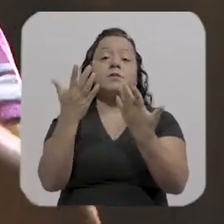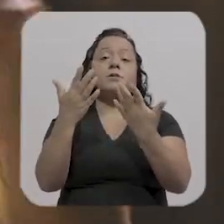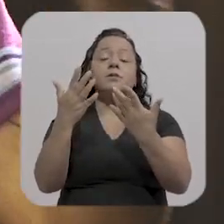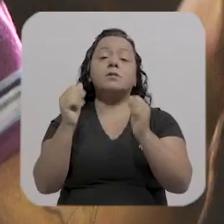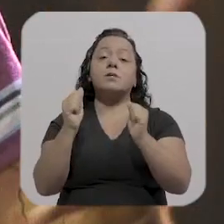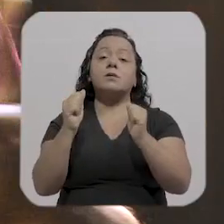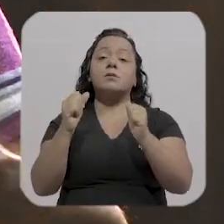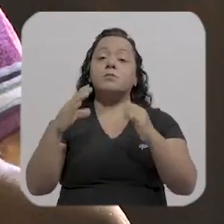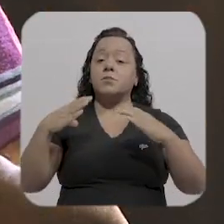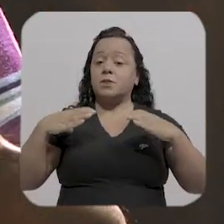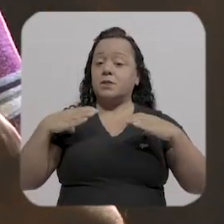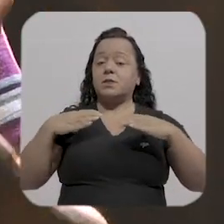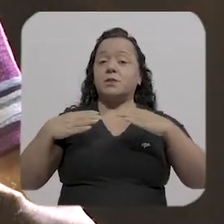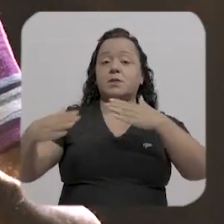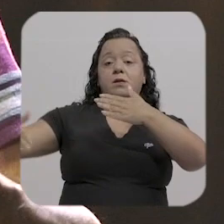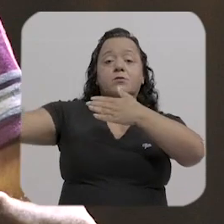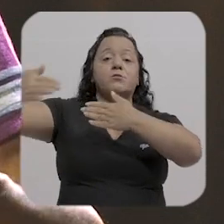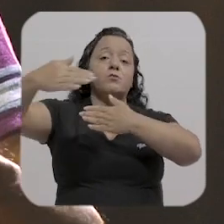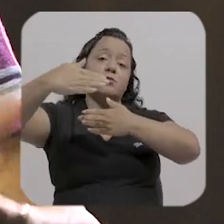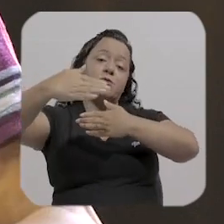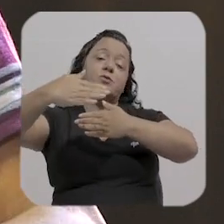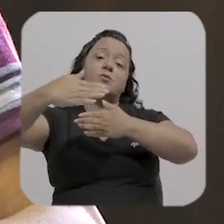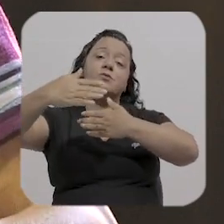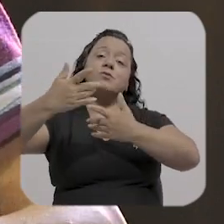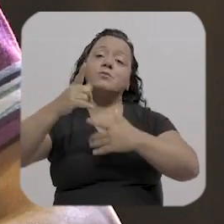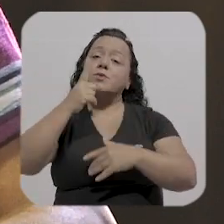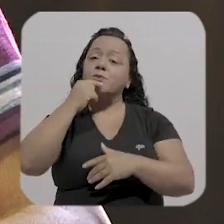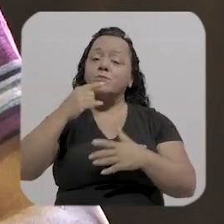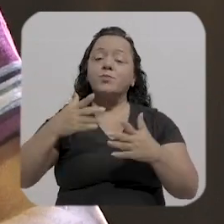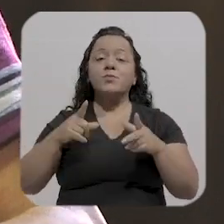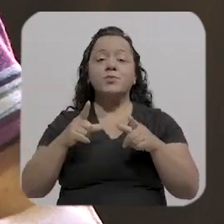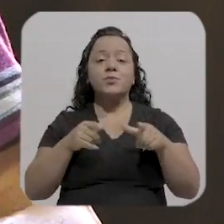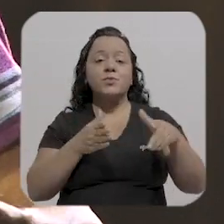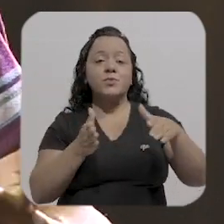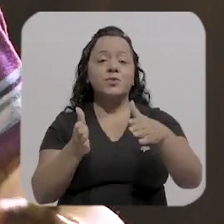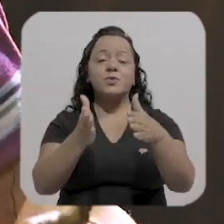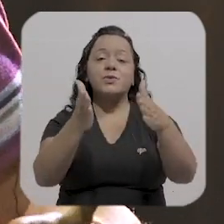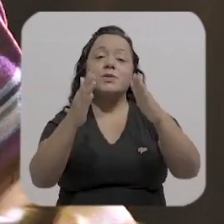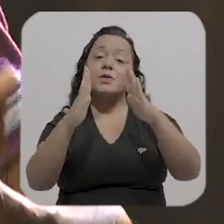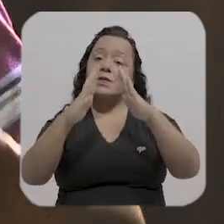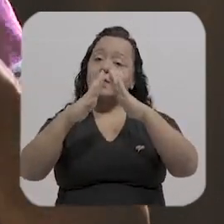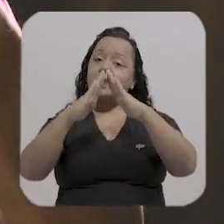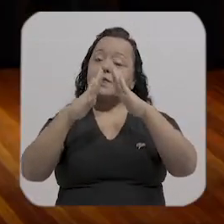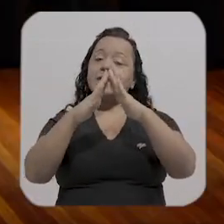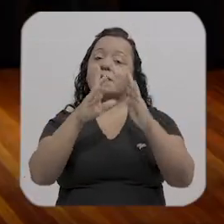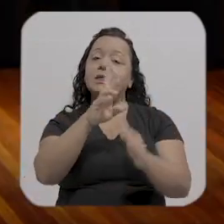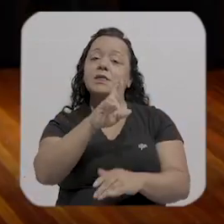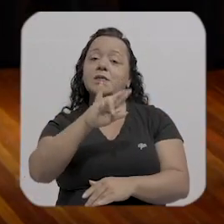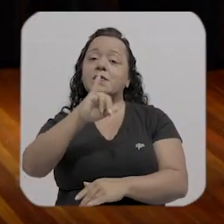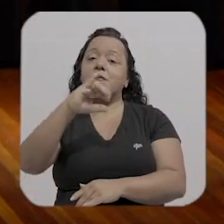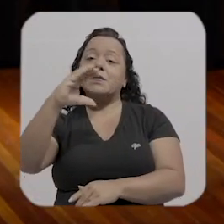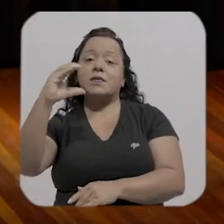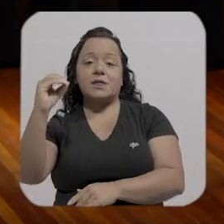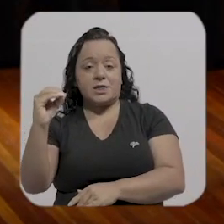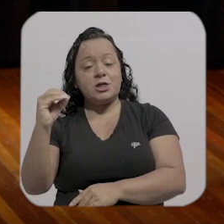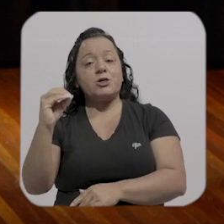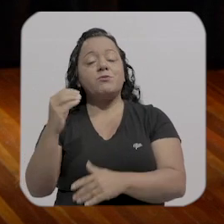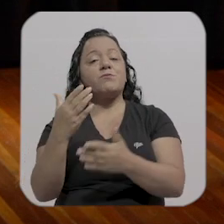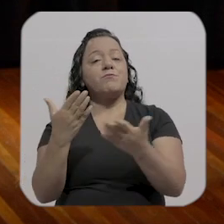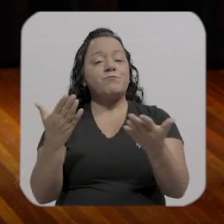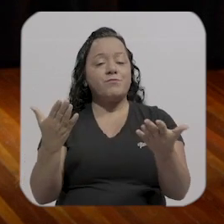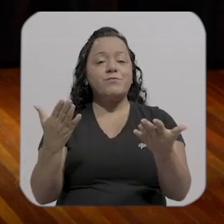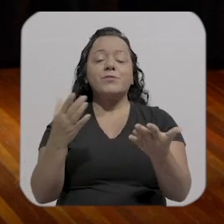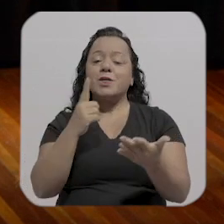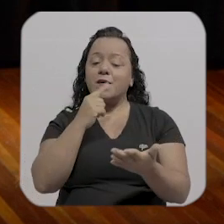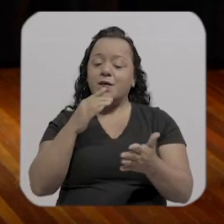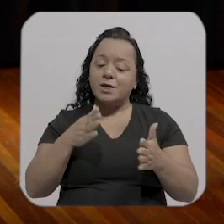essa conversa que você tá propondo aqui tá trazendo esses assuntos todos que estão fermentados dentro do nosso